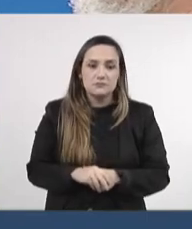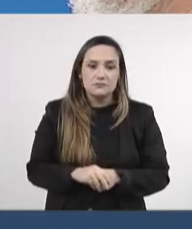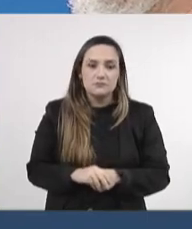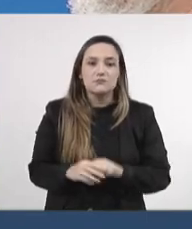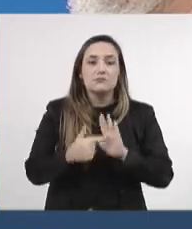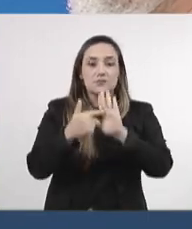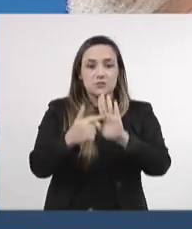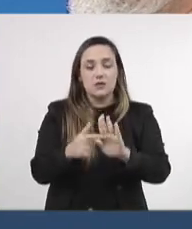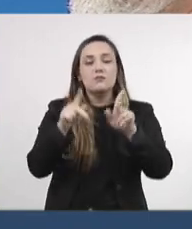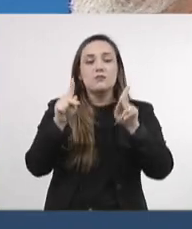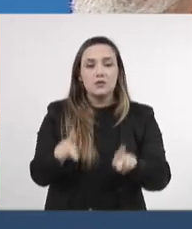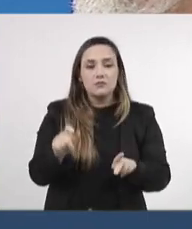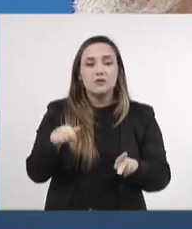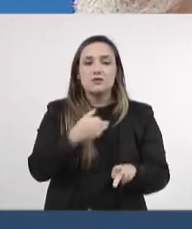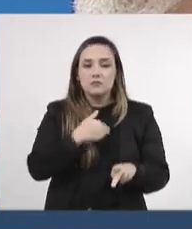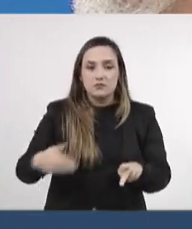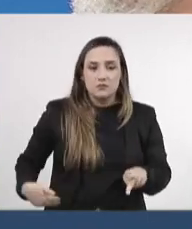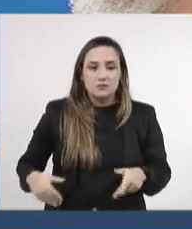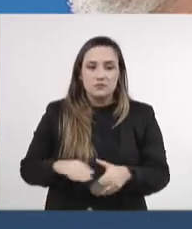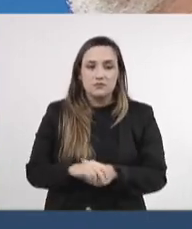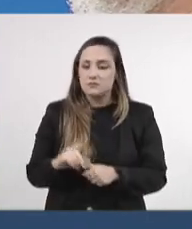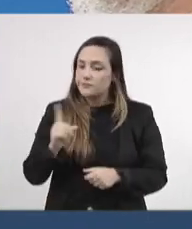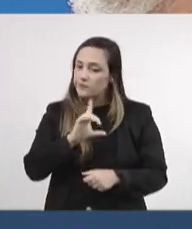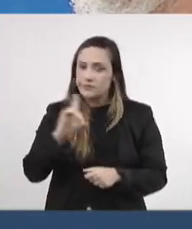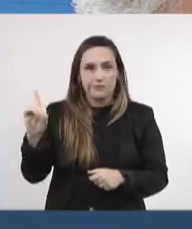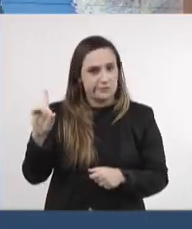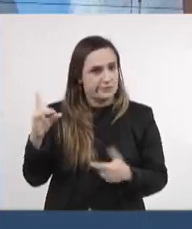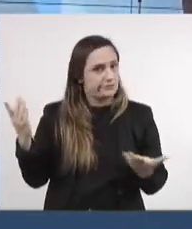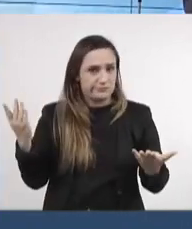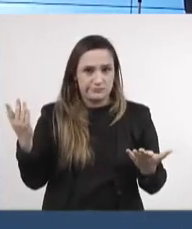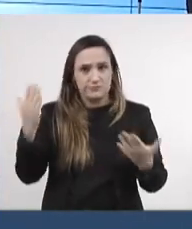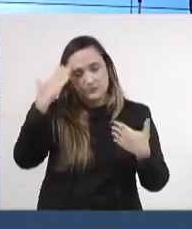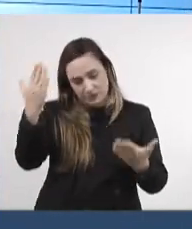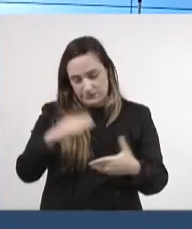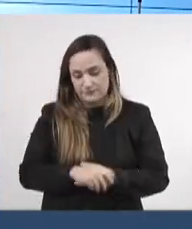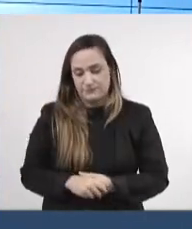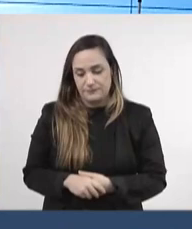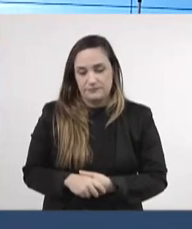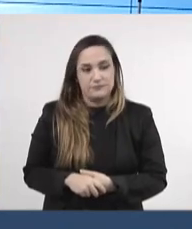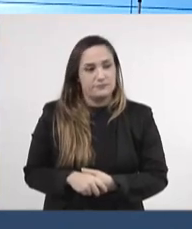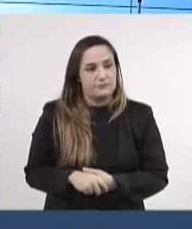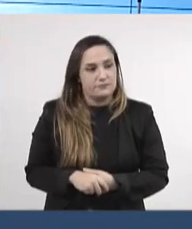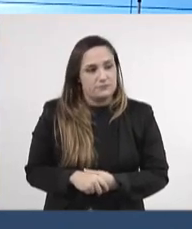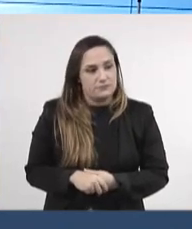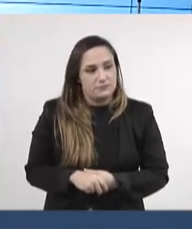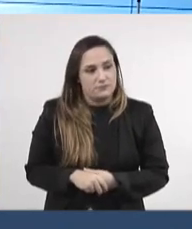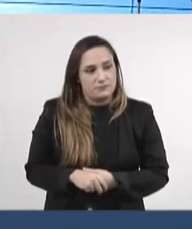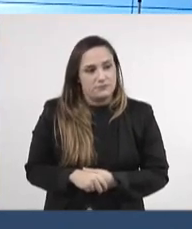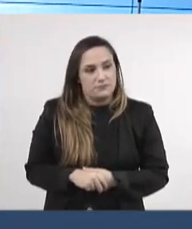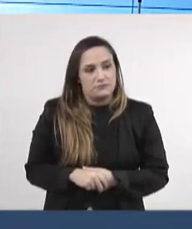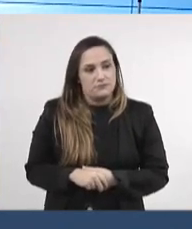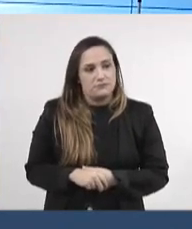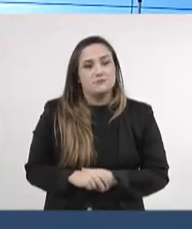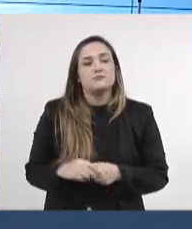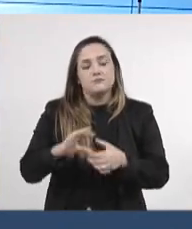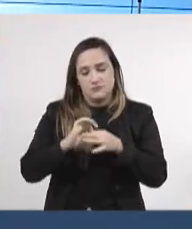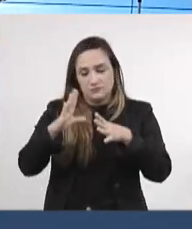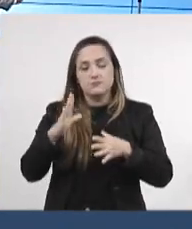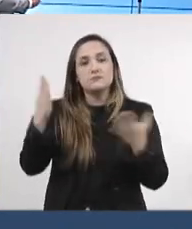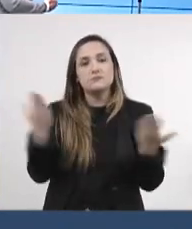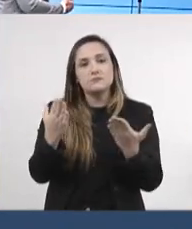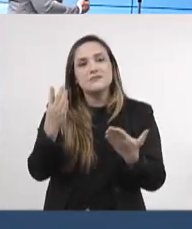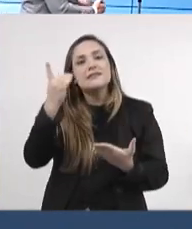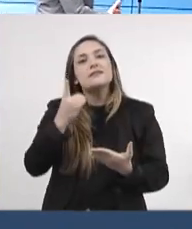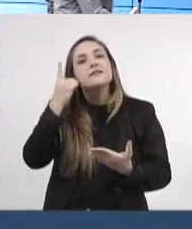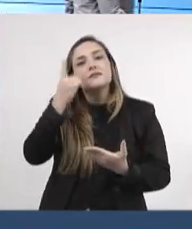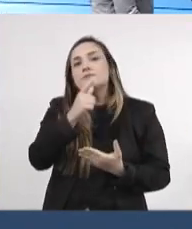população que o governo do Estado não é de direita. Muito obrigado. Agradeço a parte de vossa excelência e concedo a parte